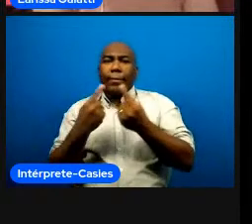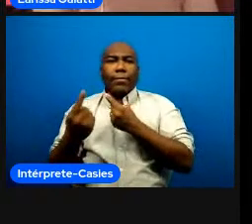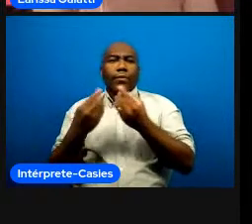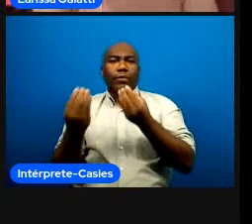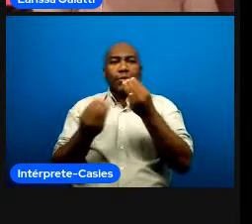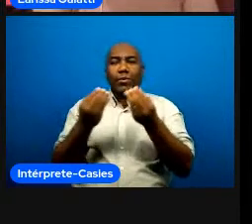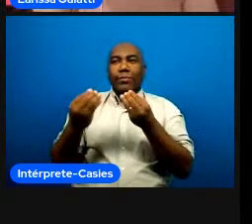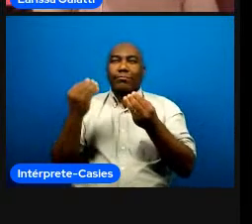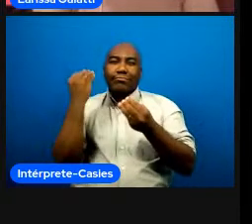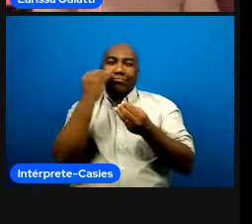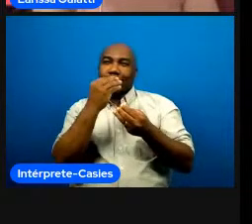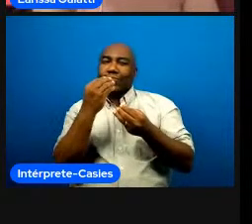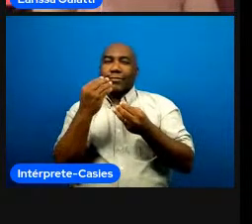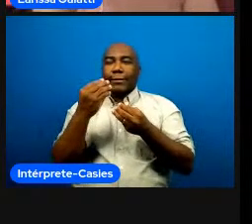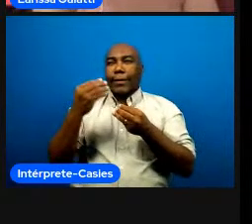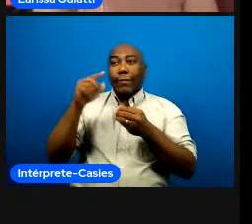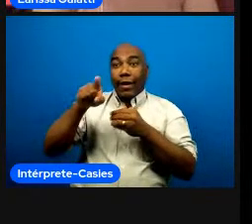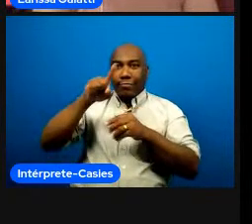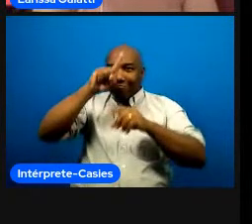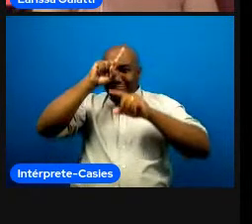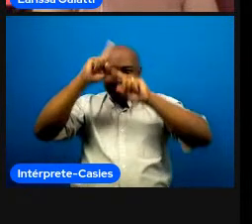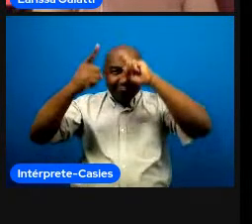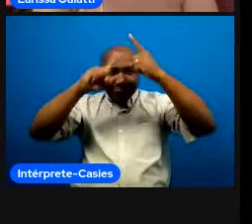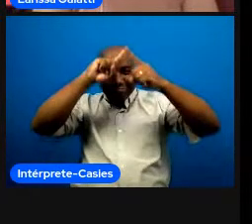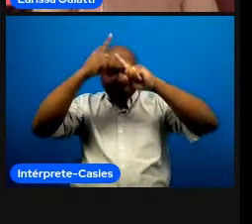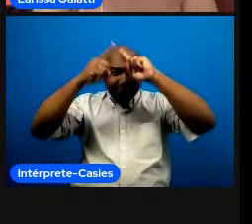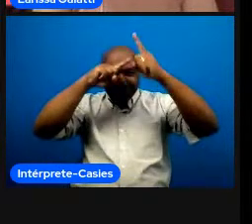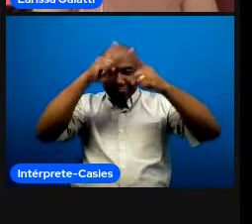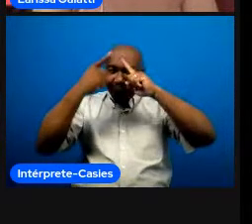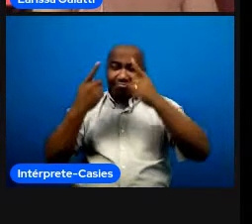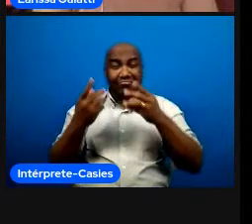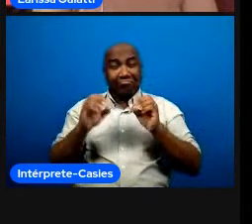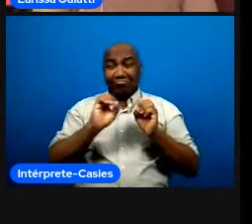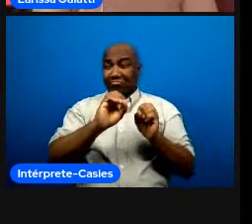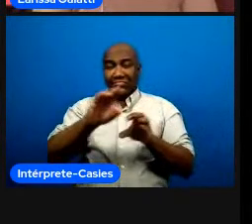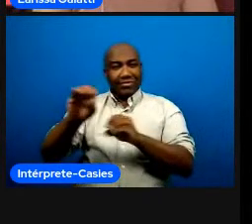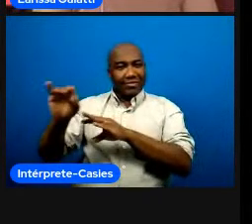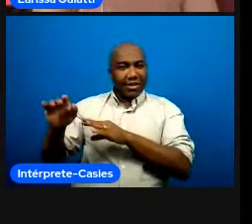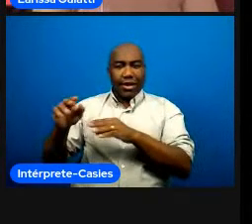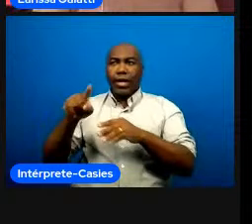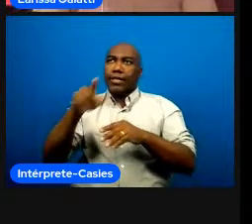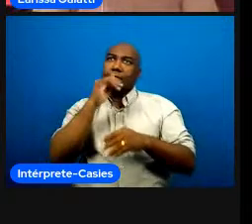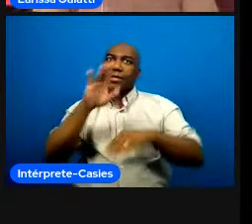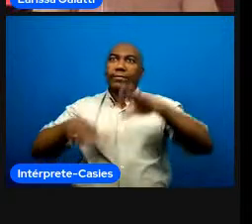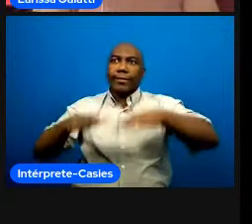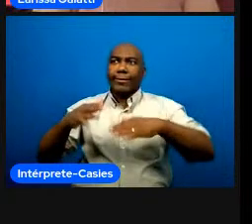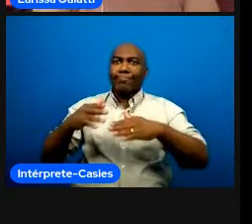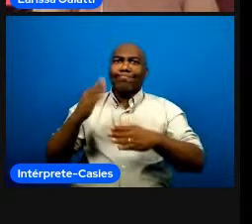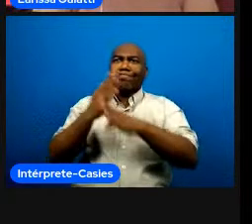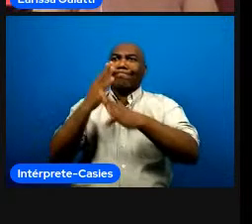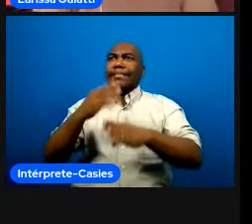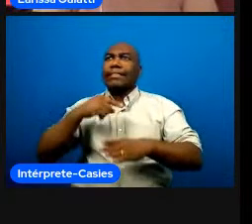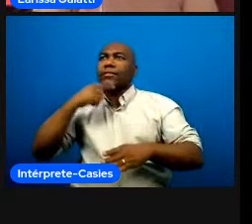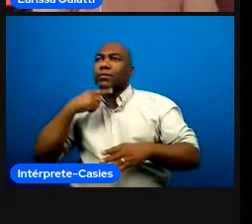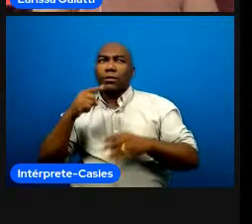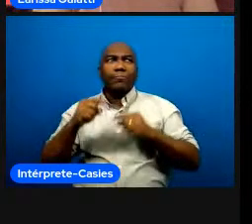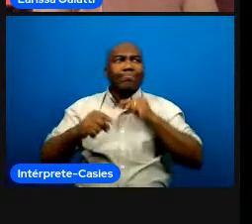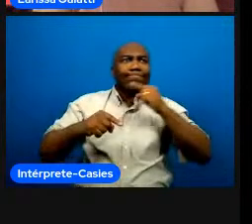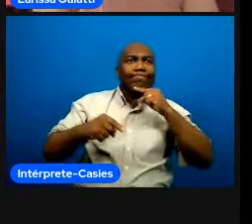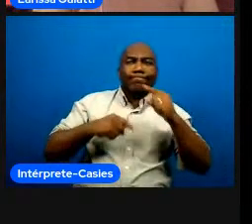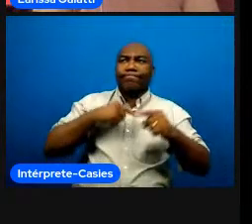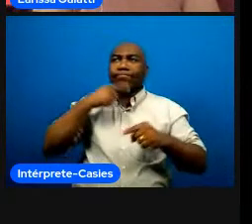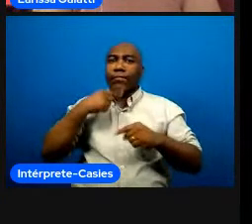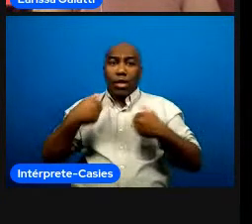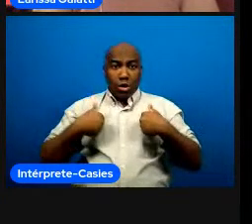que estimulam criatividade processos criativos na solução de problemas se eu quero criatividade se eu quero que eles resolvam